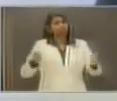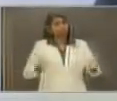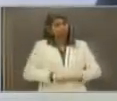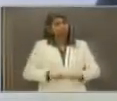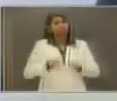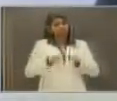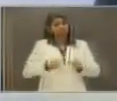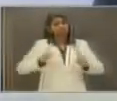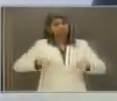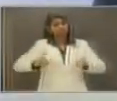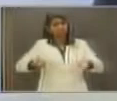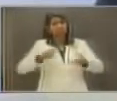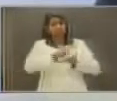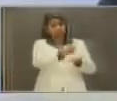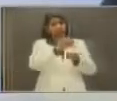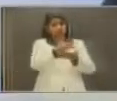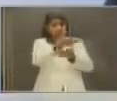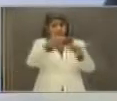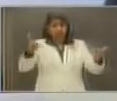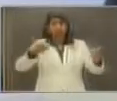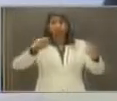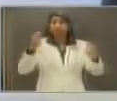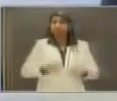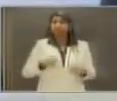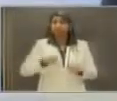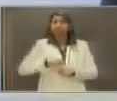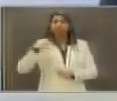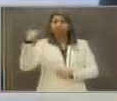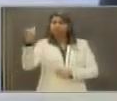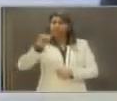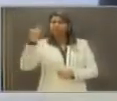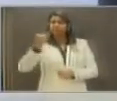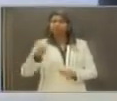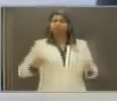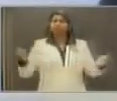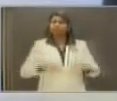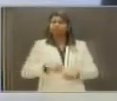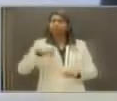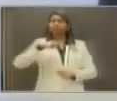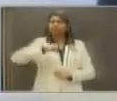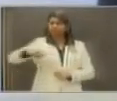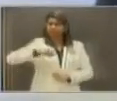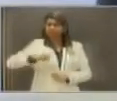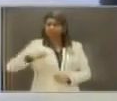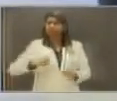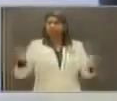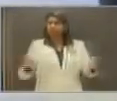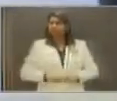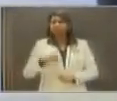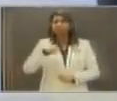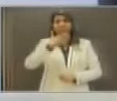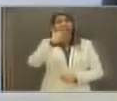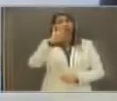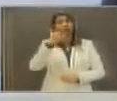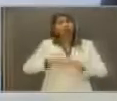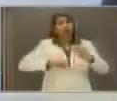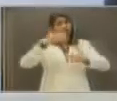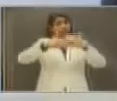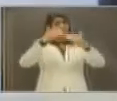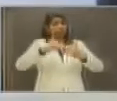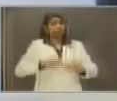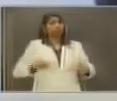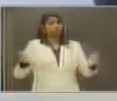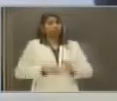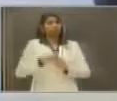para beneficiar a população, é um programa importante, que por isso, defendemos e queremos ampliar no sentido de fazer com que eles possam não mais